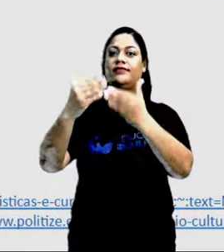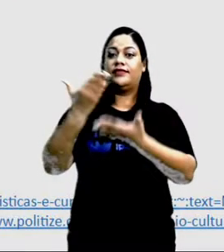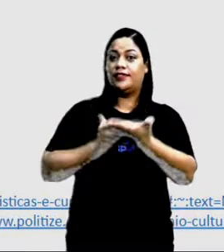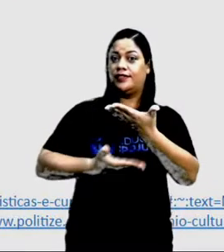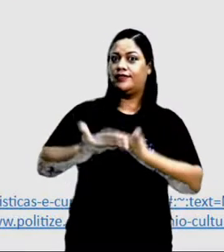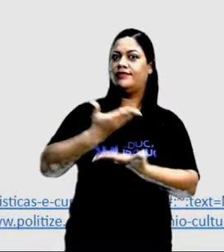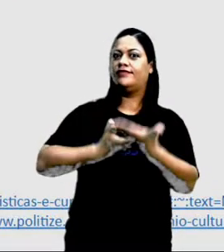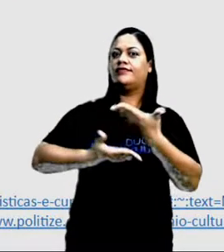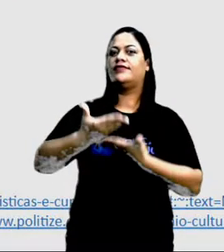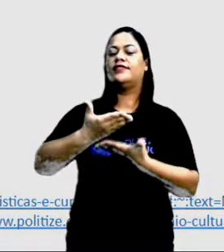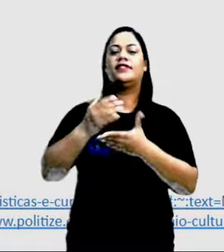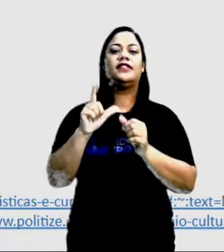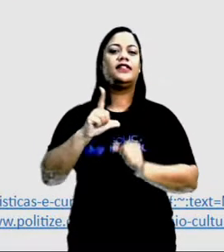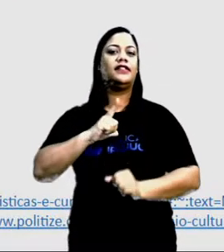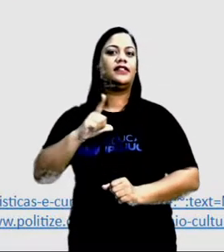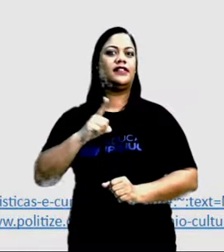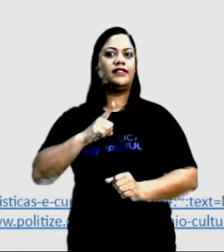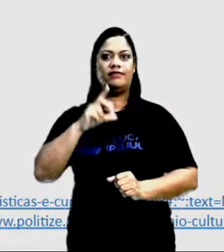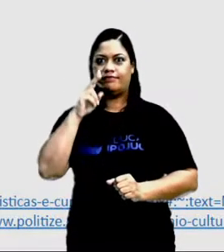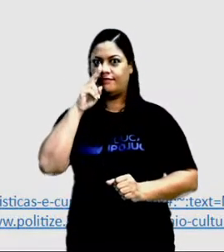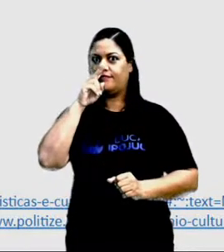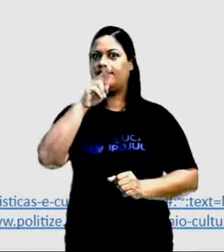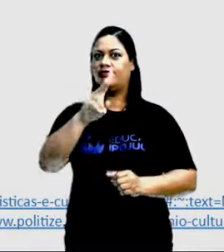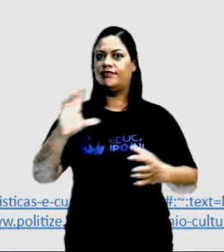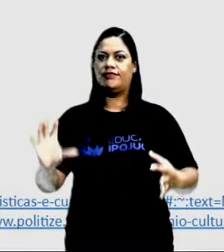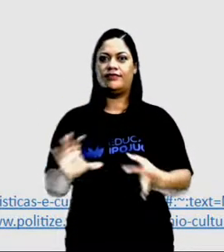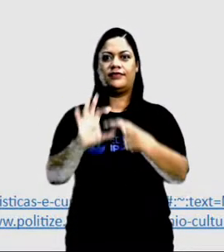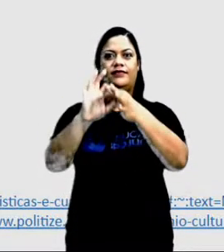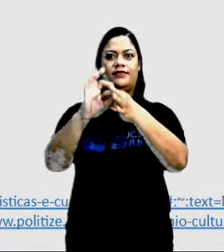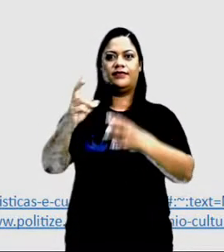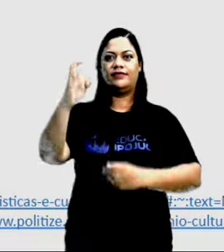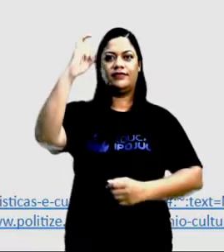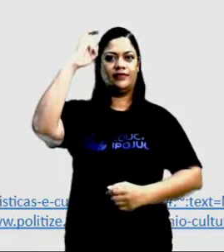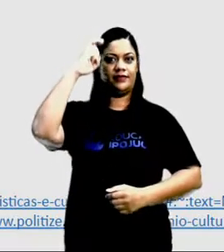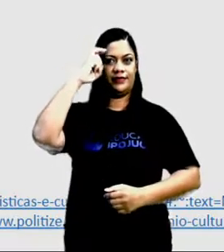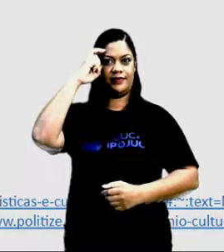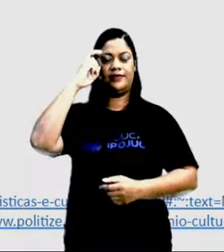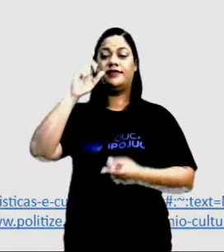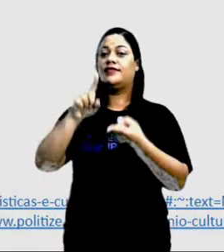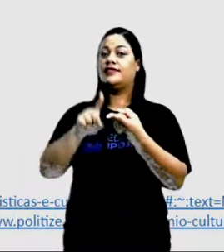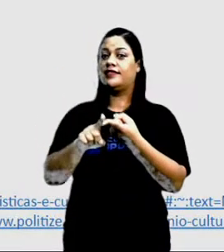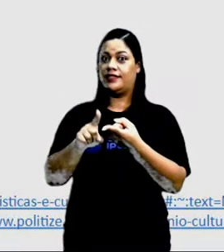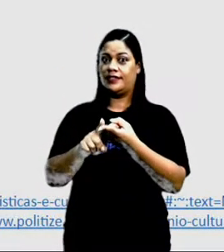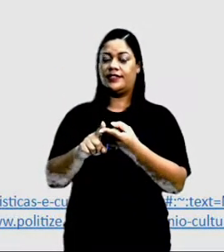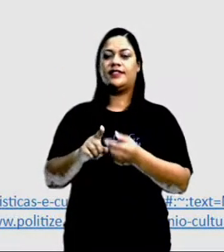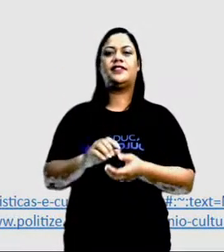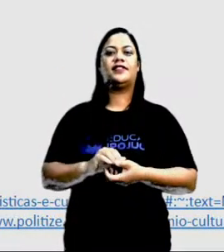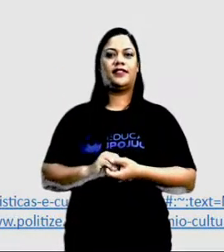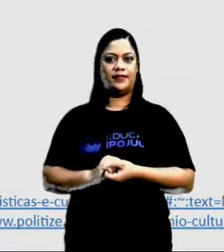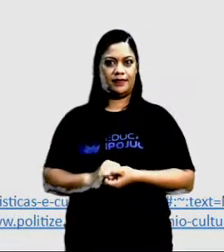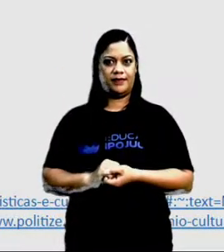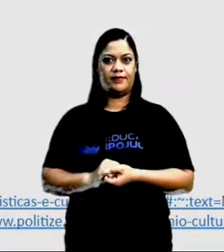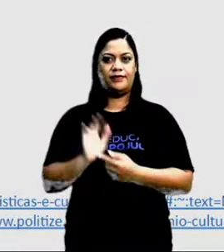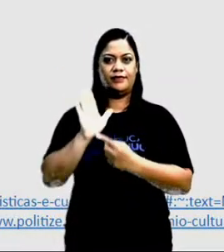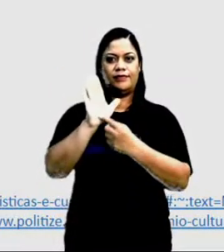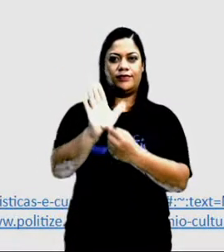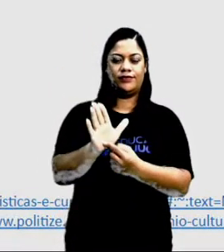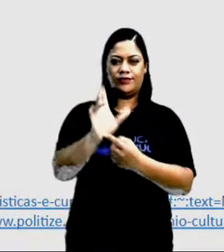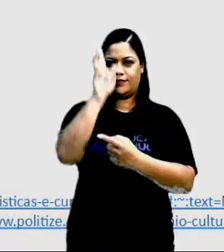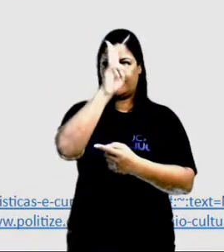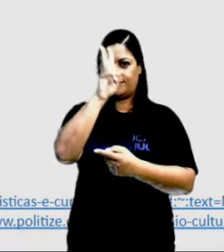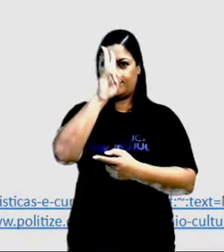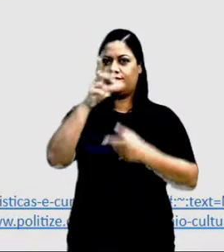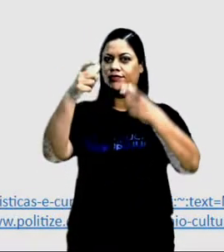do tempo. Ele possui forte ligação com a cultura e também a identidade local e